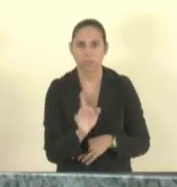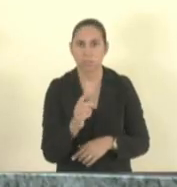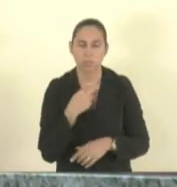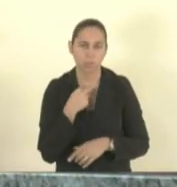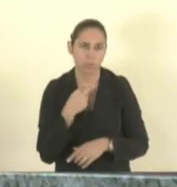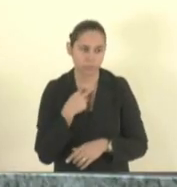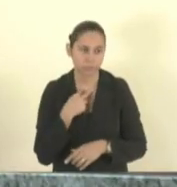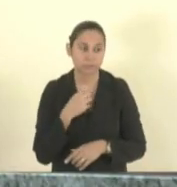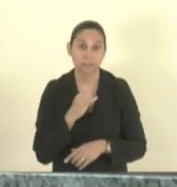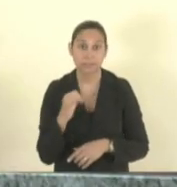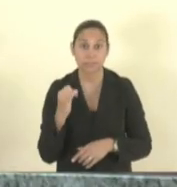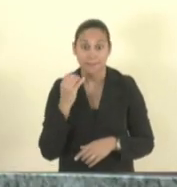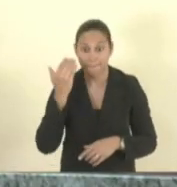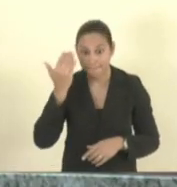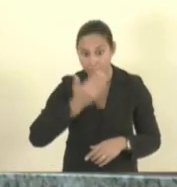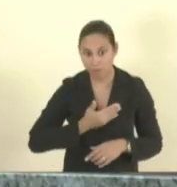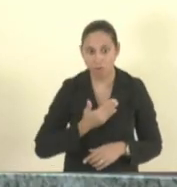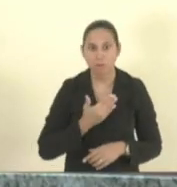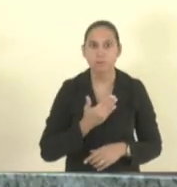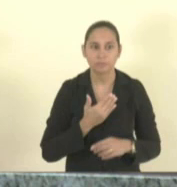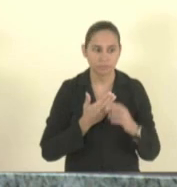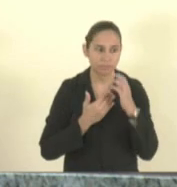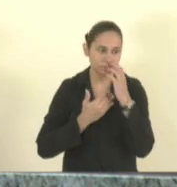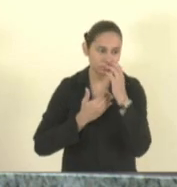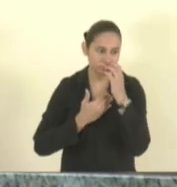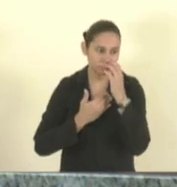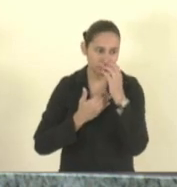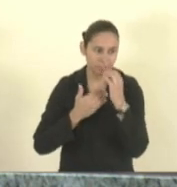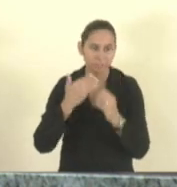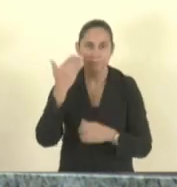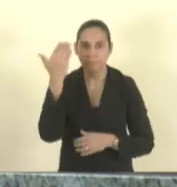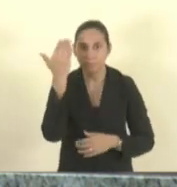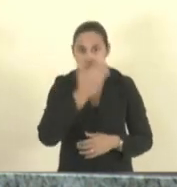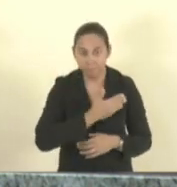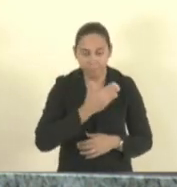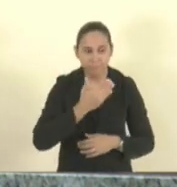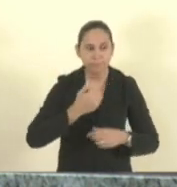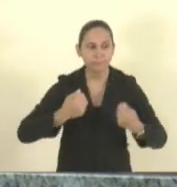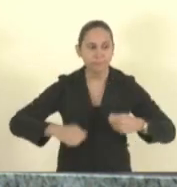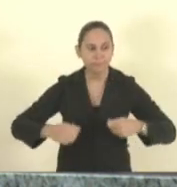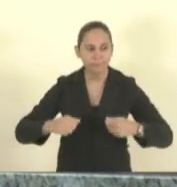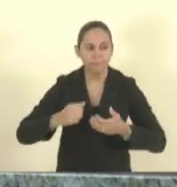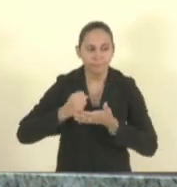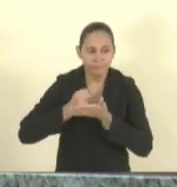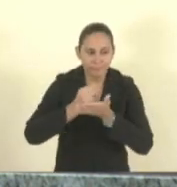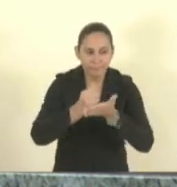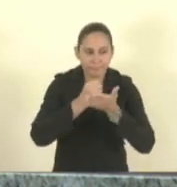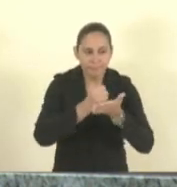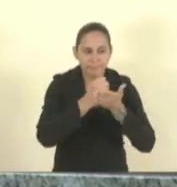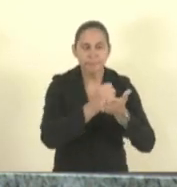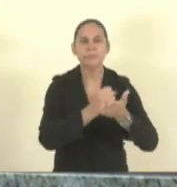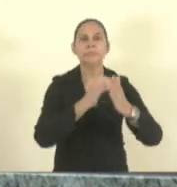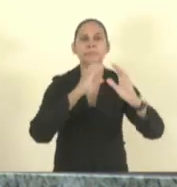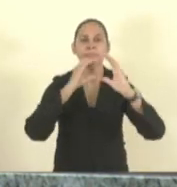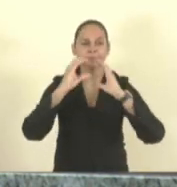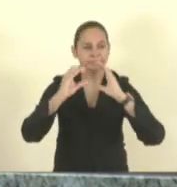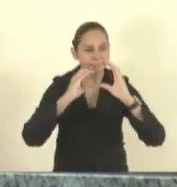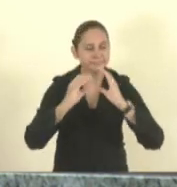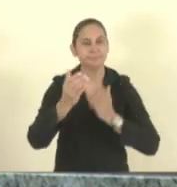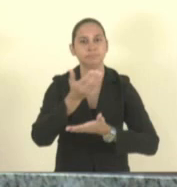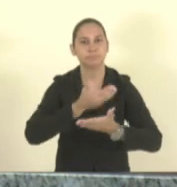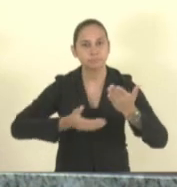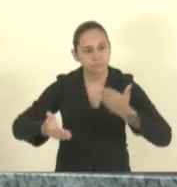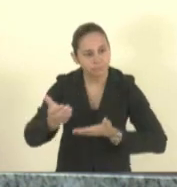seja comprovada de comprovação da necessidade de apoio às comunicações interação